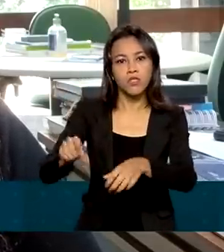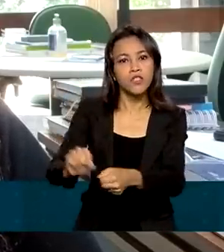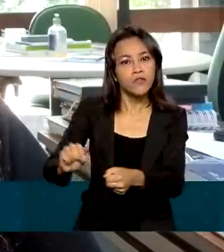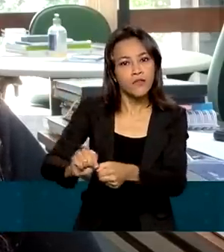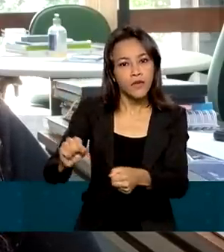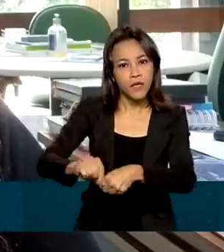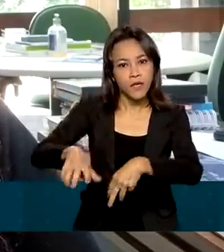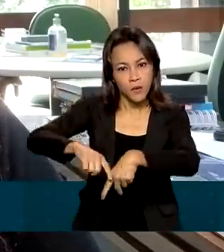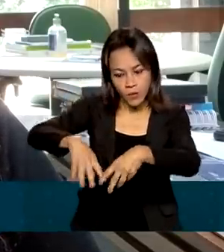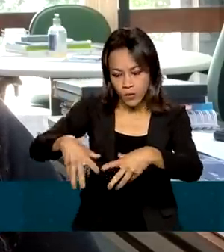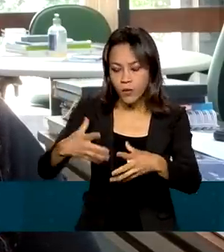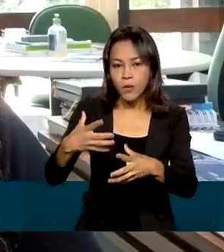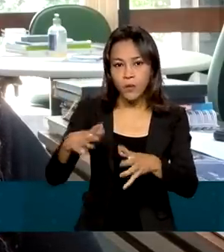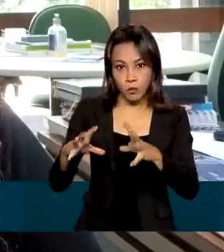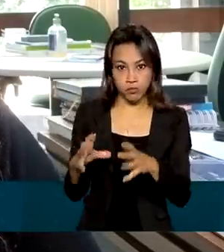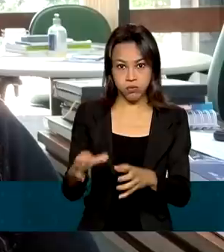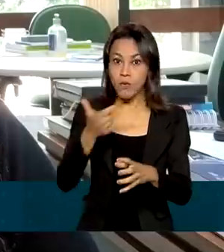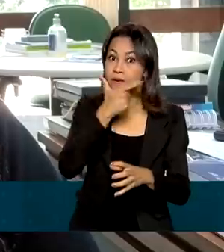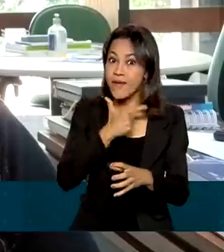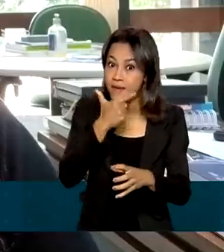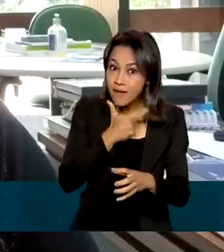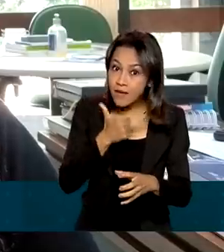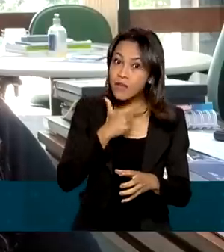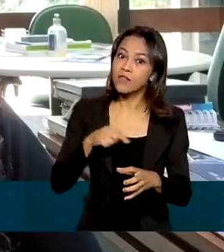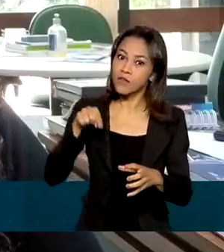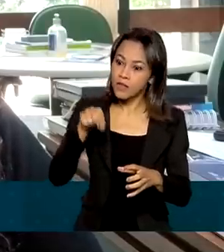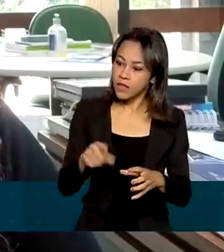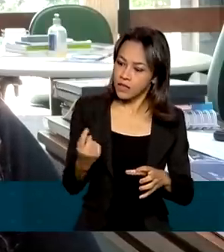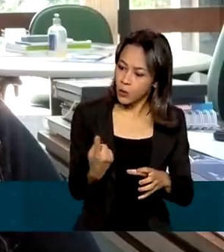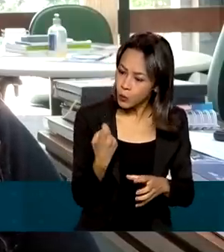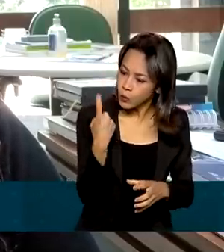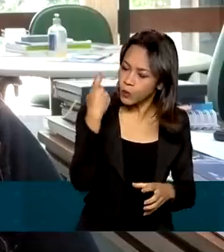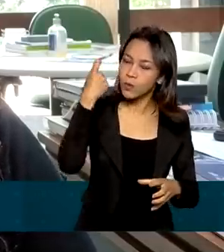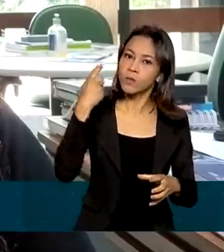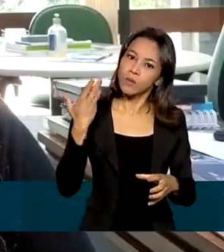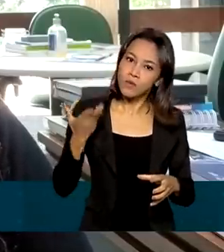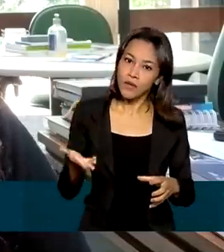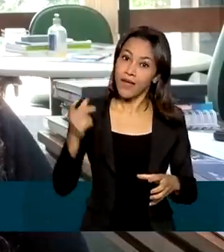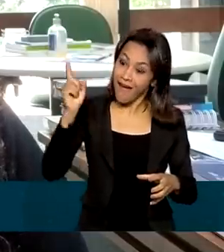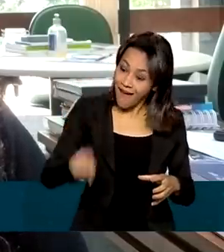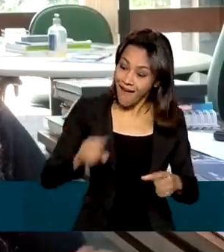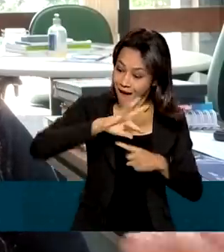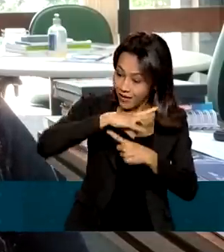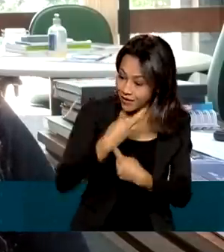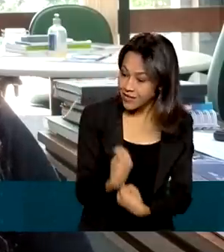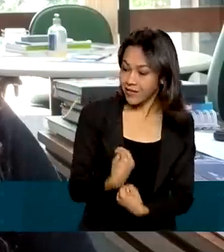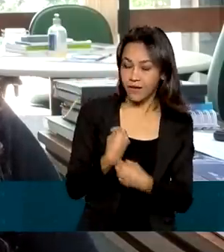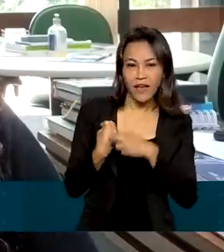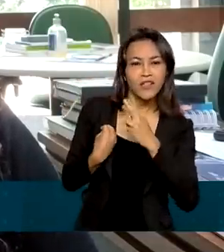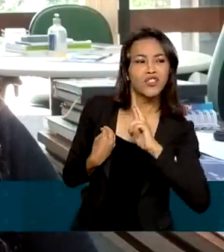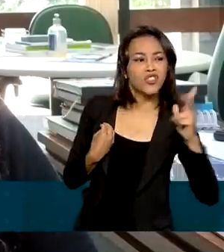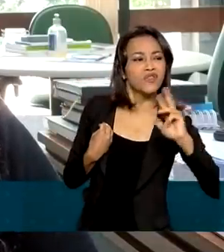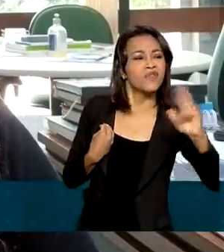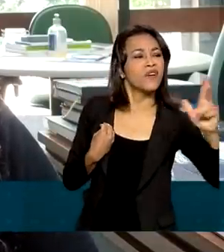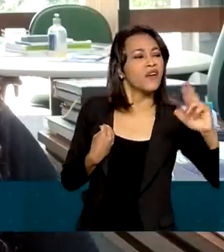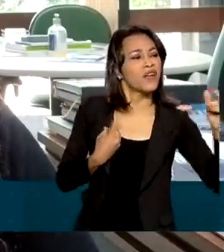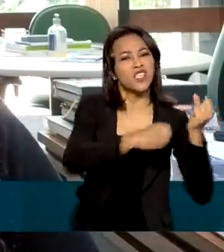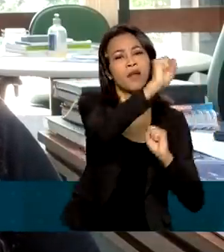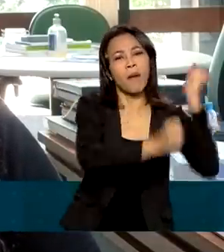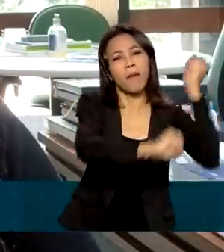de fabrico, ele deve ser individualizado, genuíno, caracterizando então um produto artesanal diferenciado daqueles produtos